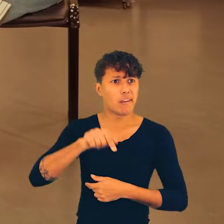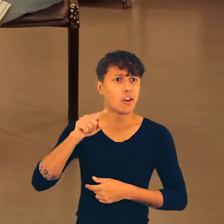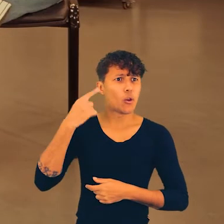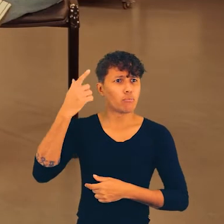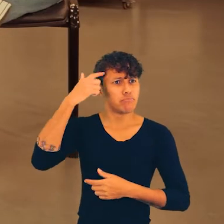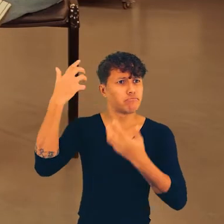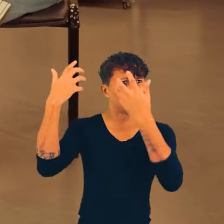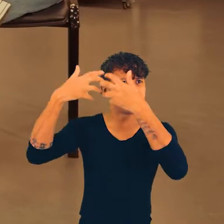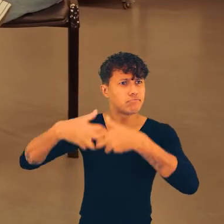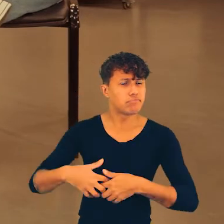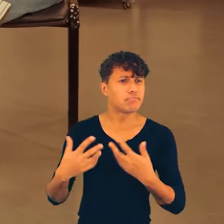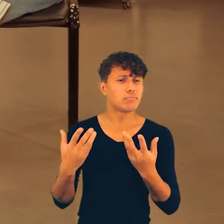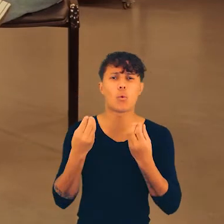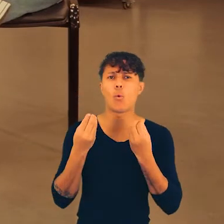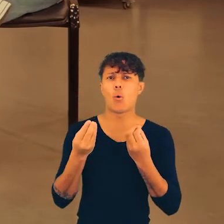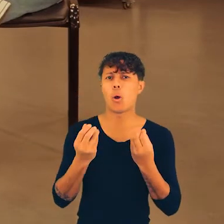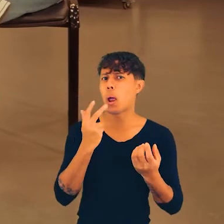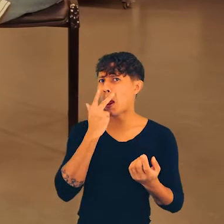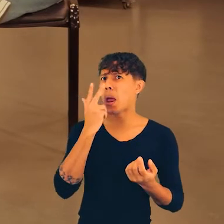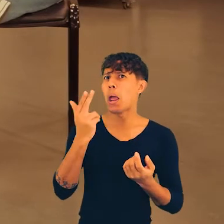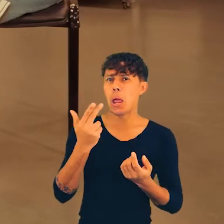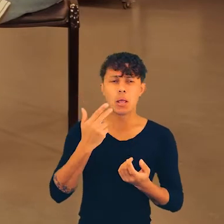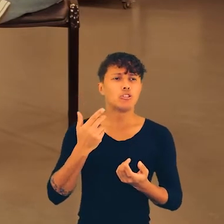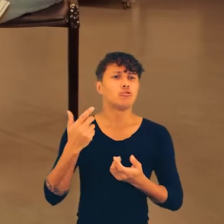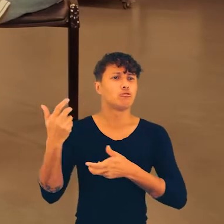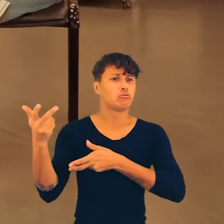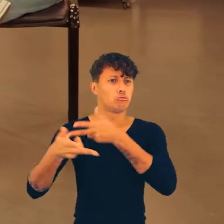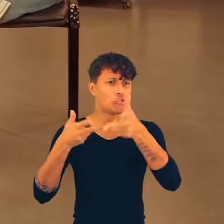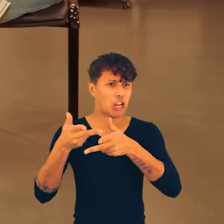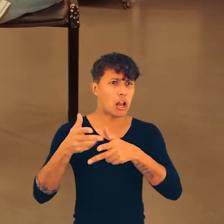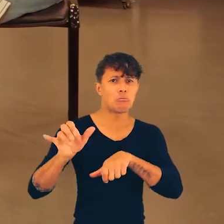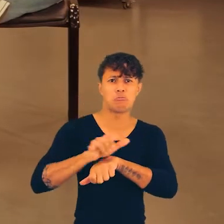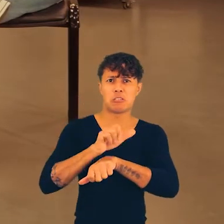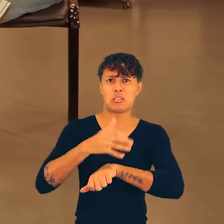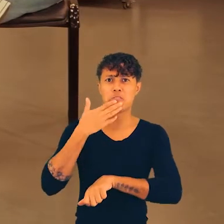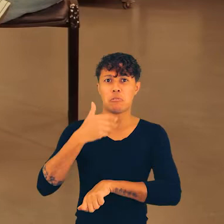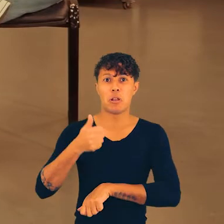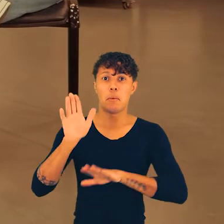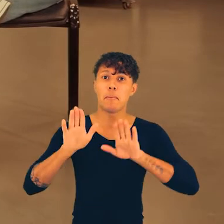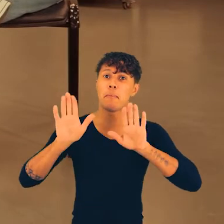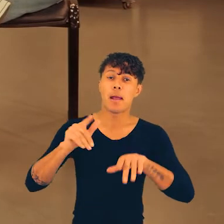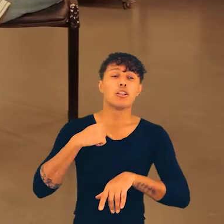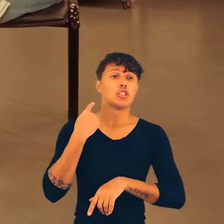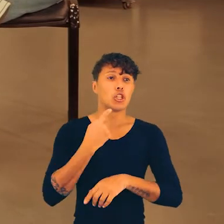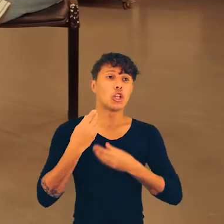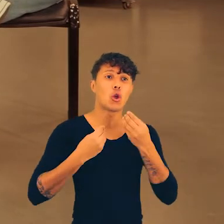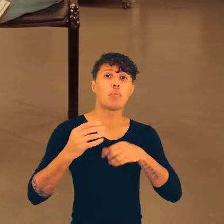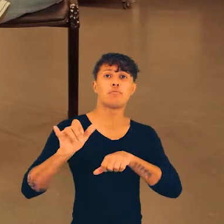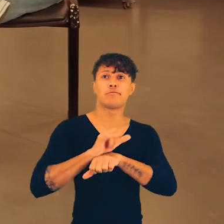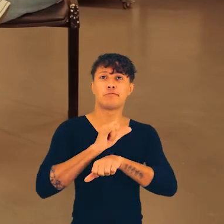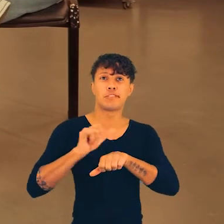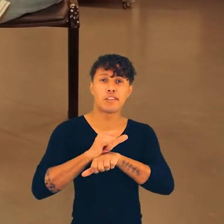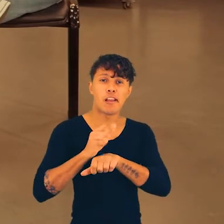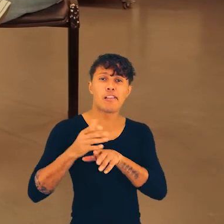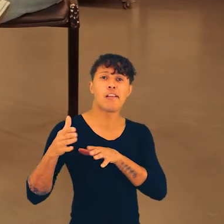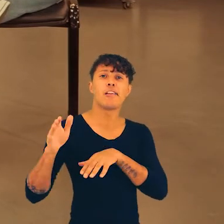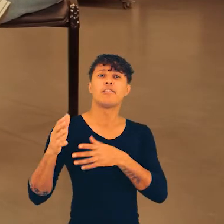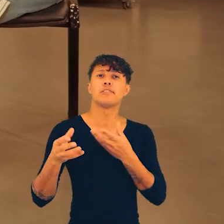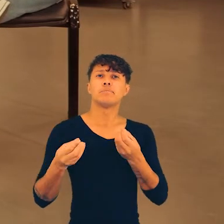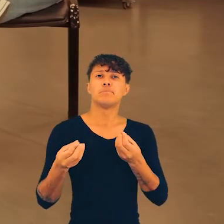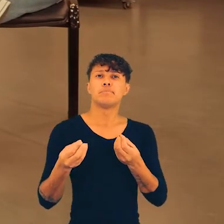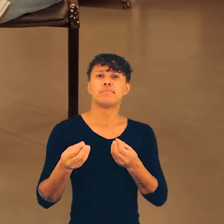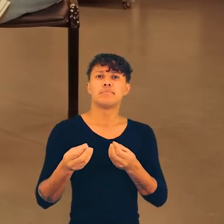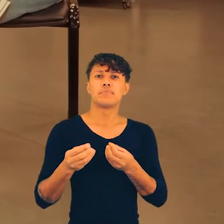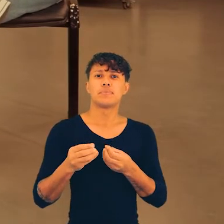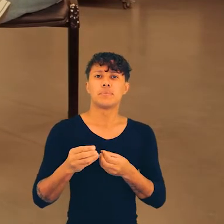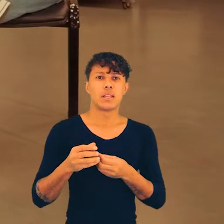busca, e aqui eu estou colocando mais para a gente refletir mesmo, porque eu realmente acho que o diálogo é sempre um caminho. Mas, como a gente busca